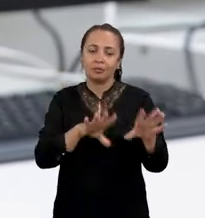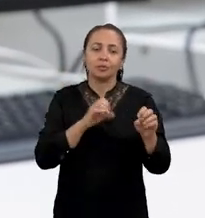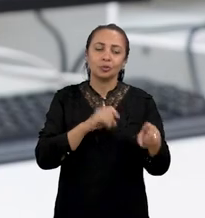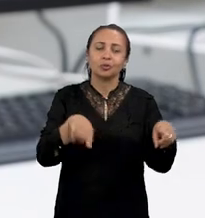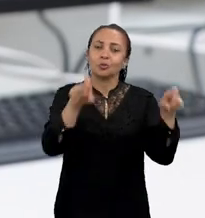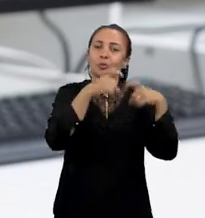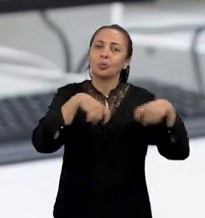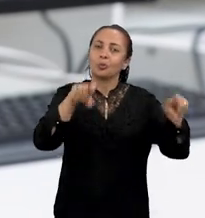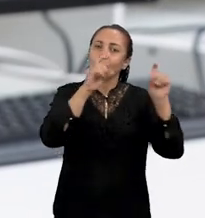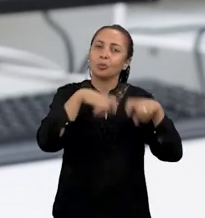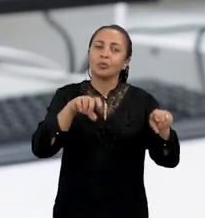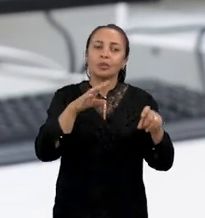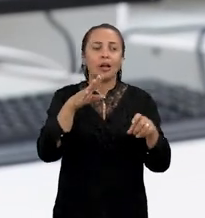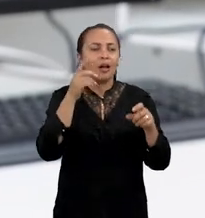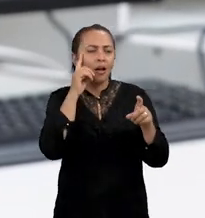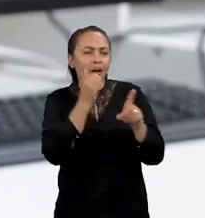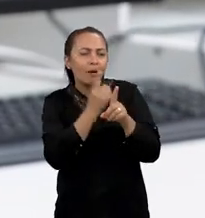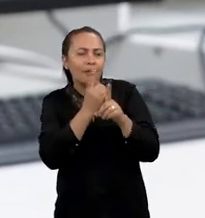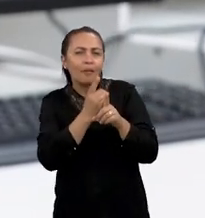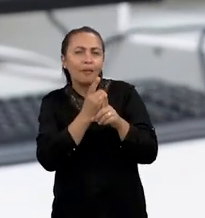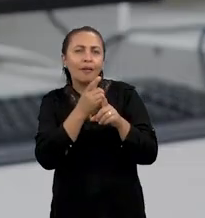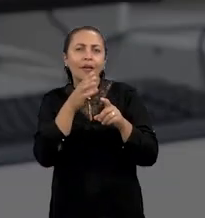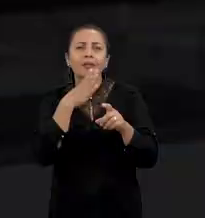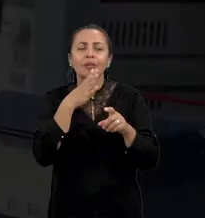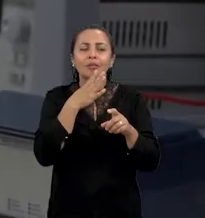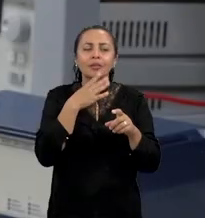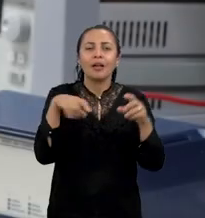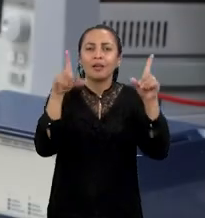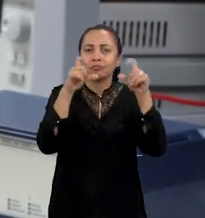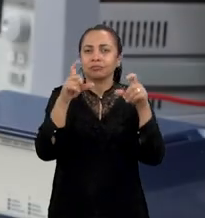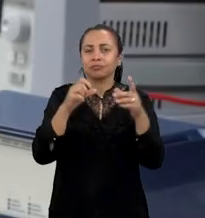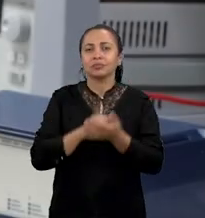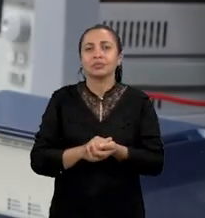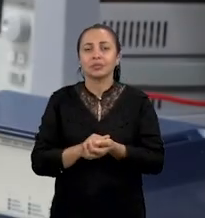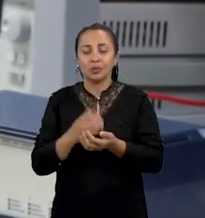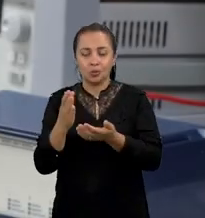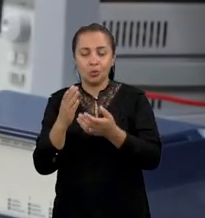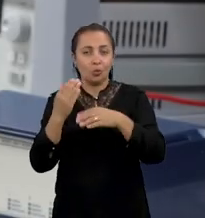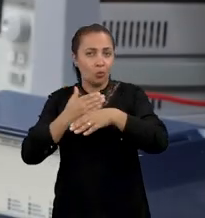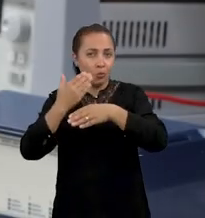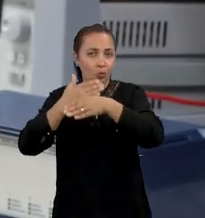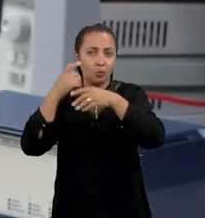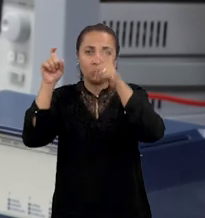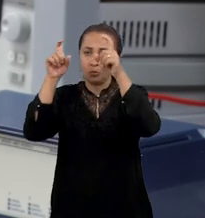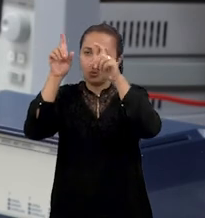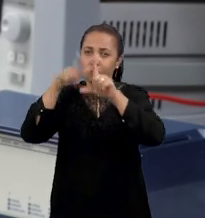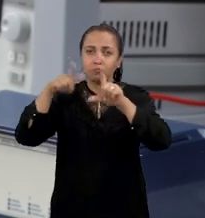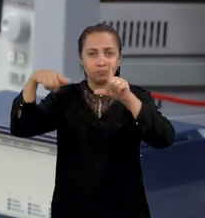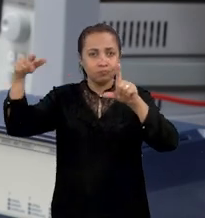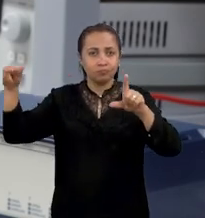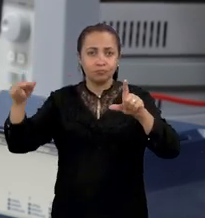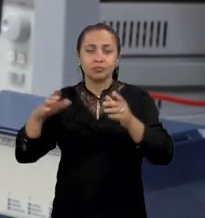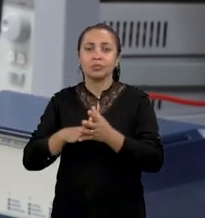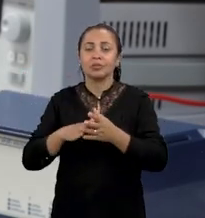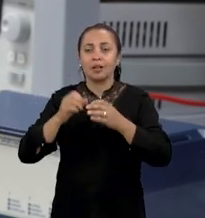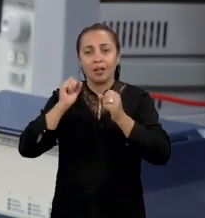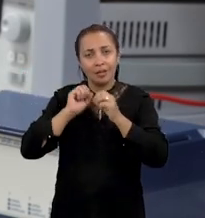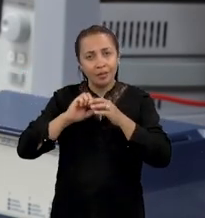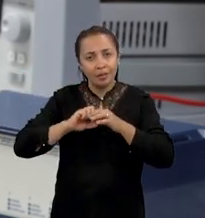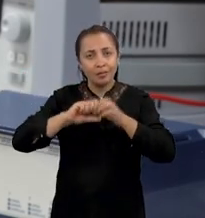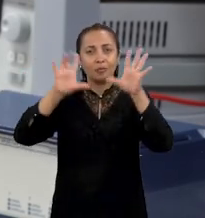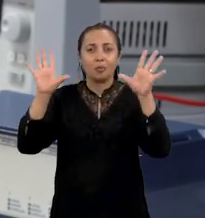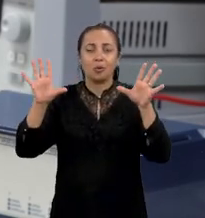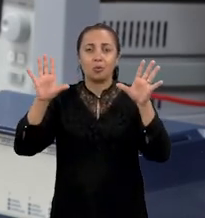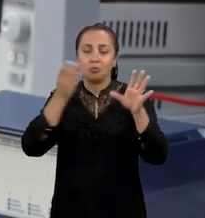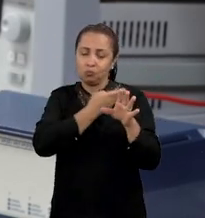computador a conseguir detectar e reconhecer essas imagens. Nós construímos uma base de dados, essa base de dados se tornou pública. No trabalho do Jeffs, a gente